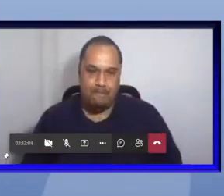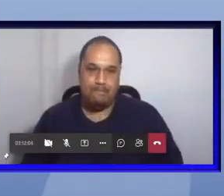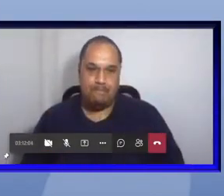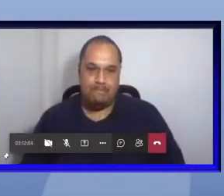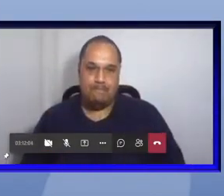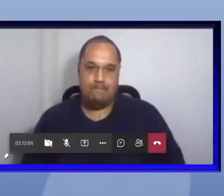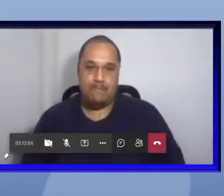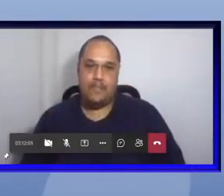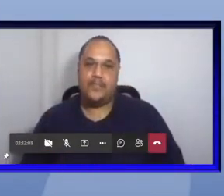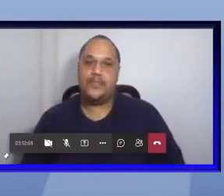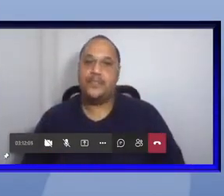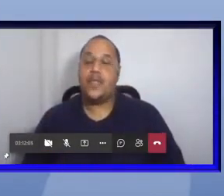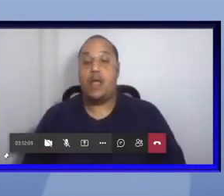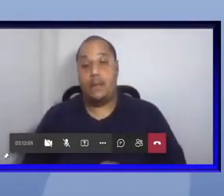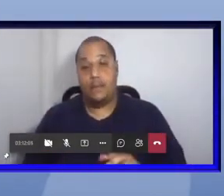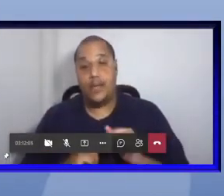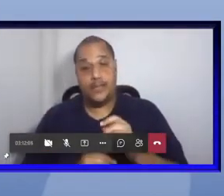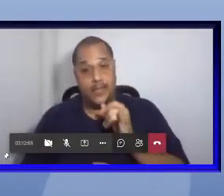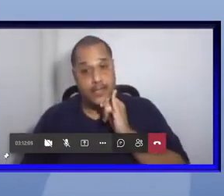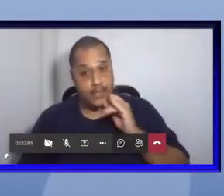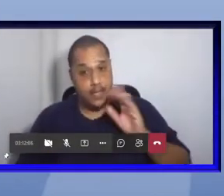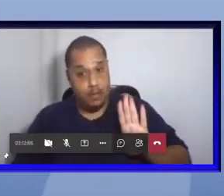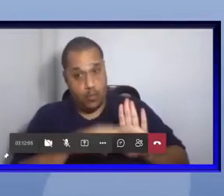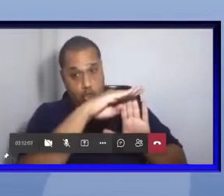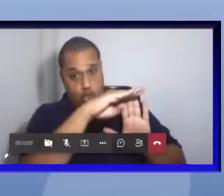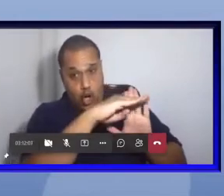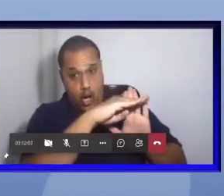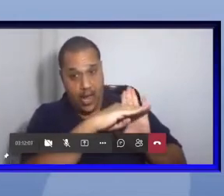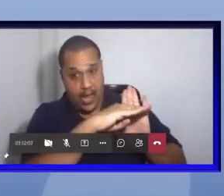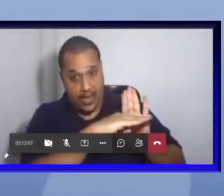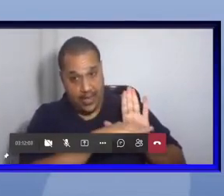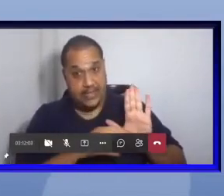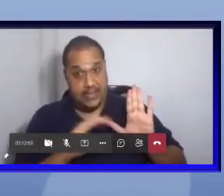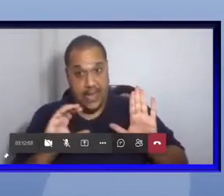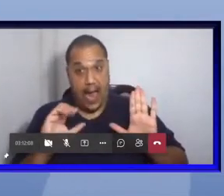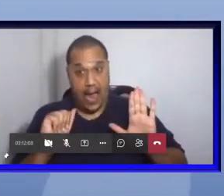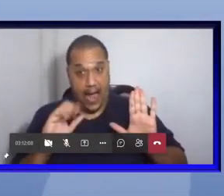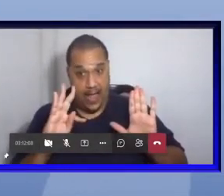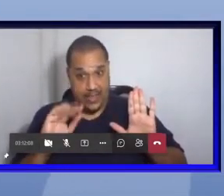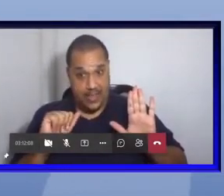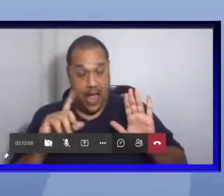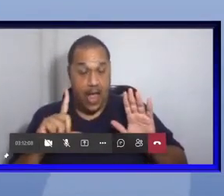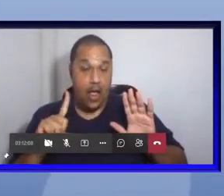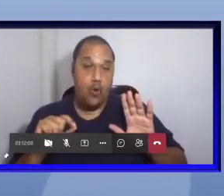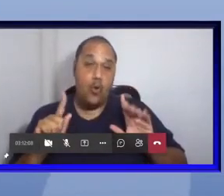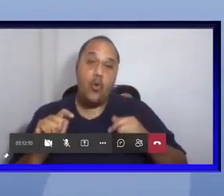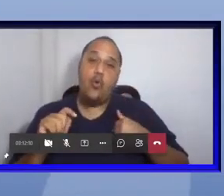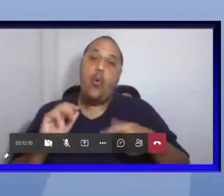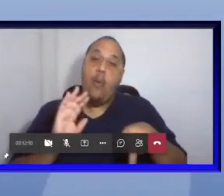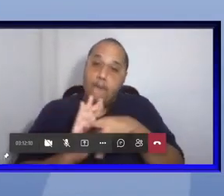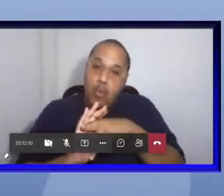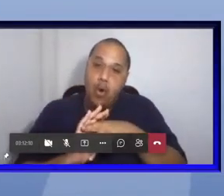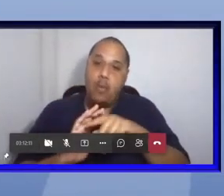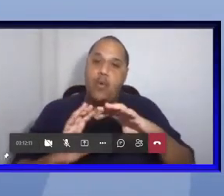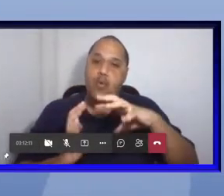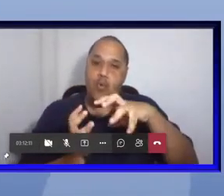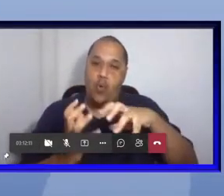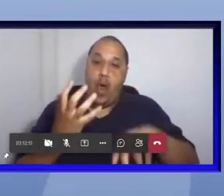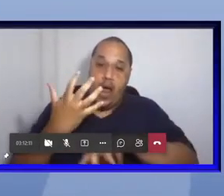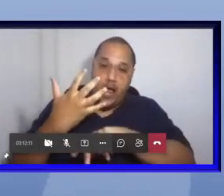o catálogo por exemplo eu digo para vocês o catálogo da fauna do Brasil é qualificado por